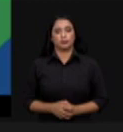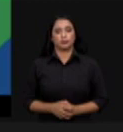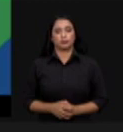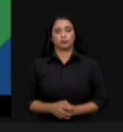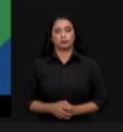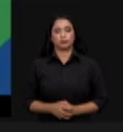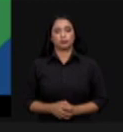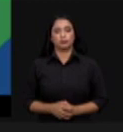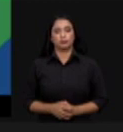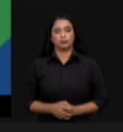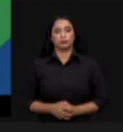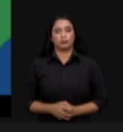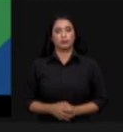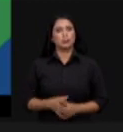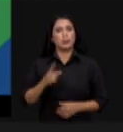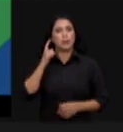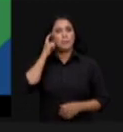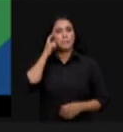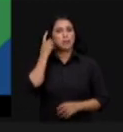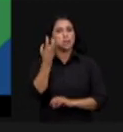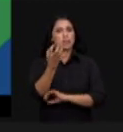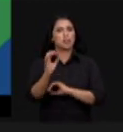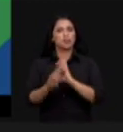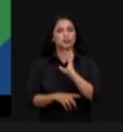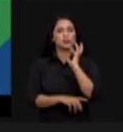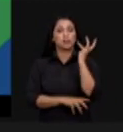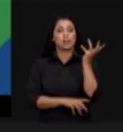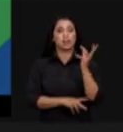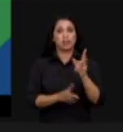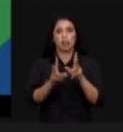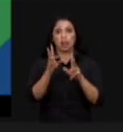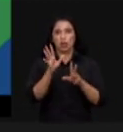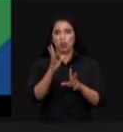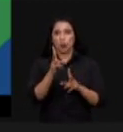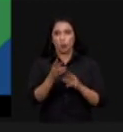pense na floresta como um jardim